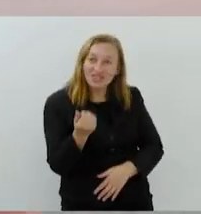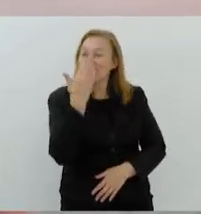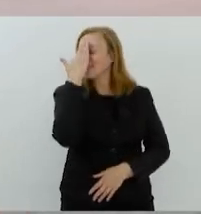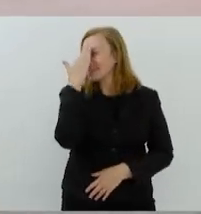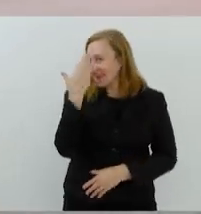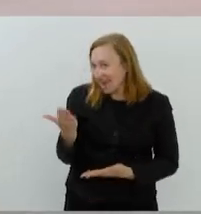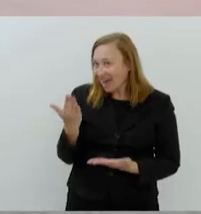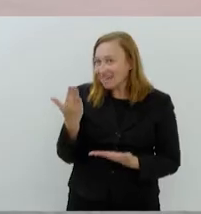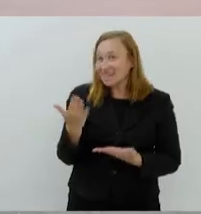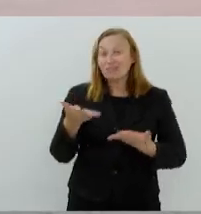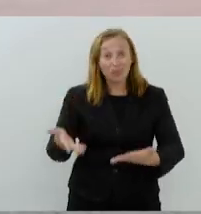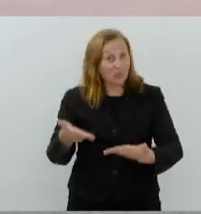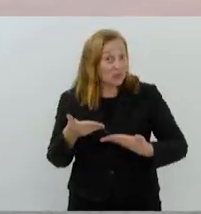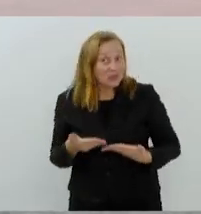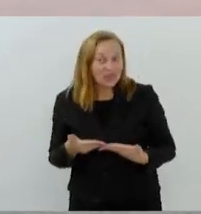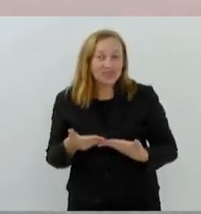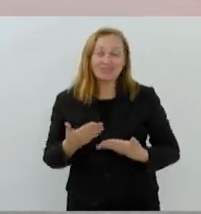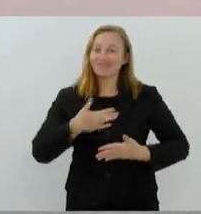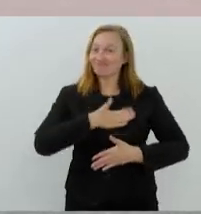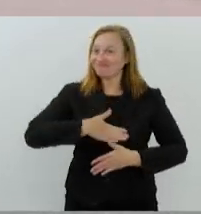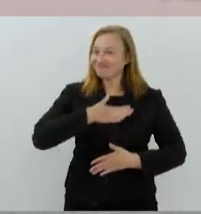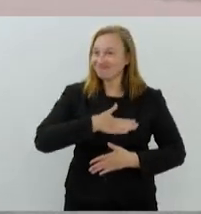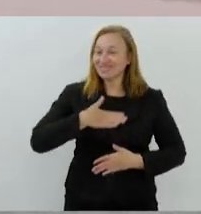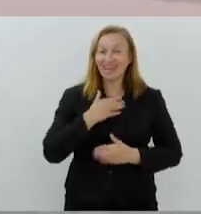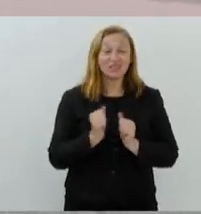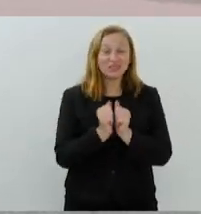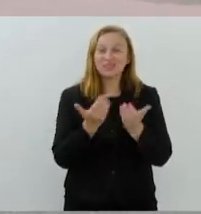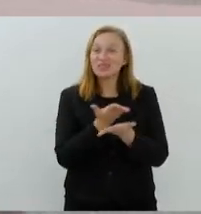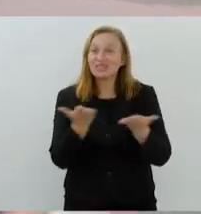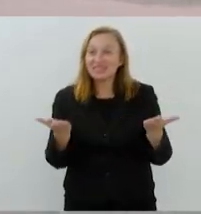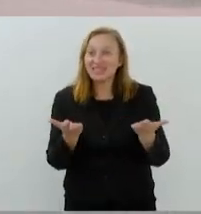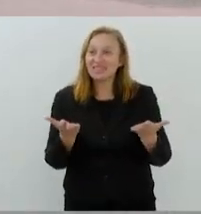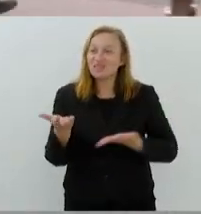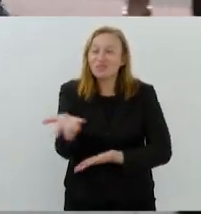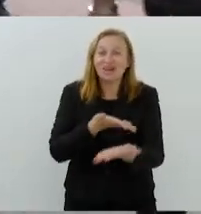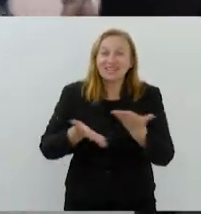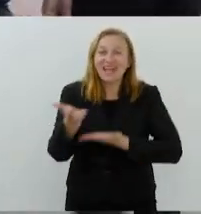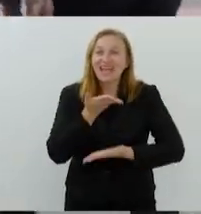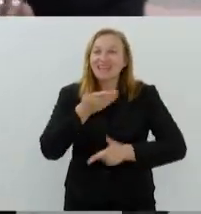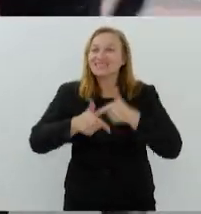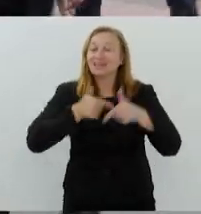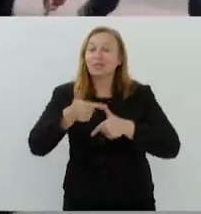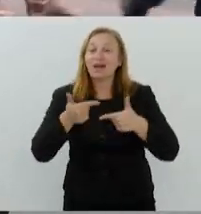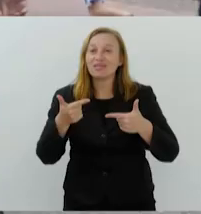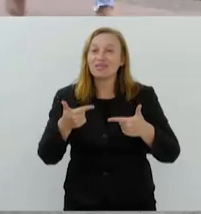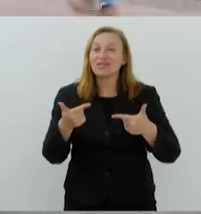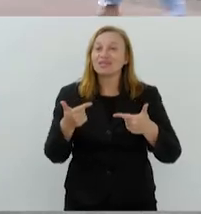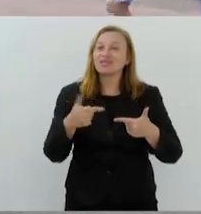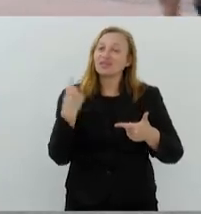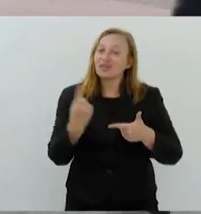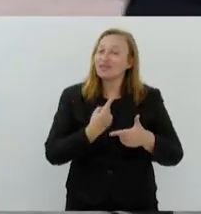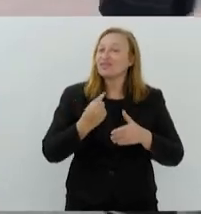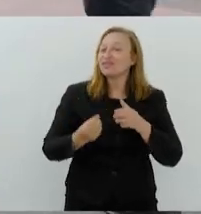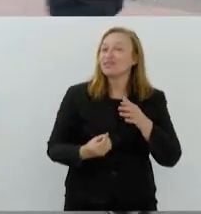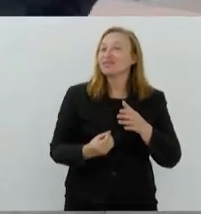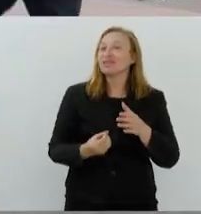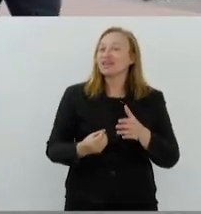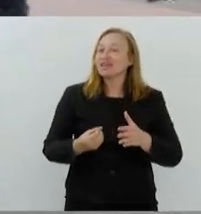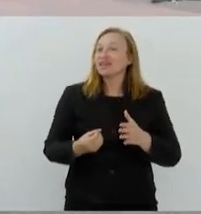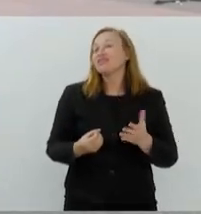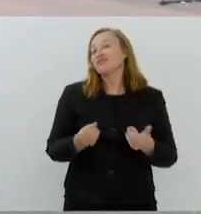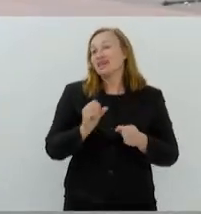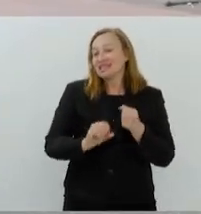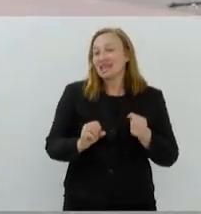muito obrigada pelo convite. É um prazer estar aqui com vocês e compartilhar esse trabalho que a gente vem realizando à frente da casa.